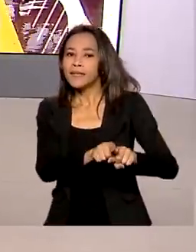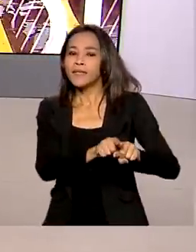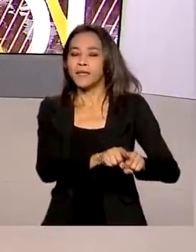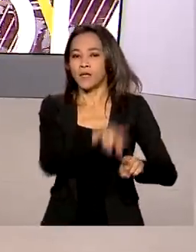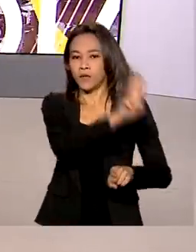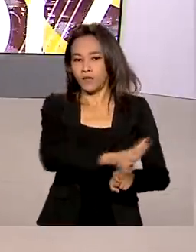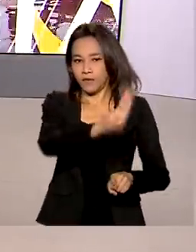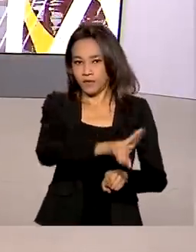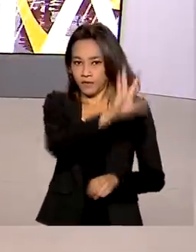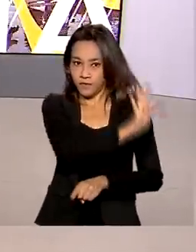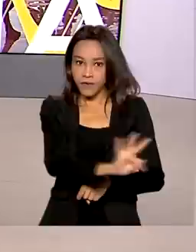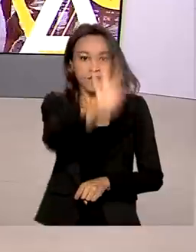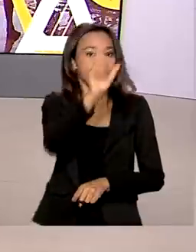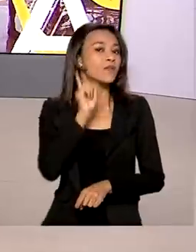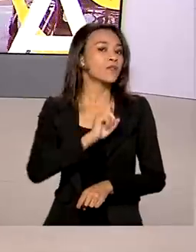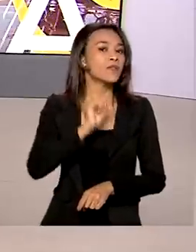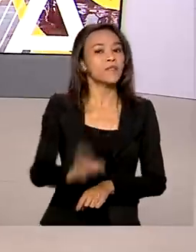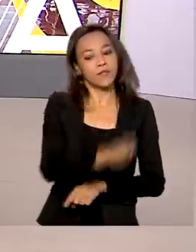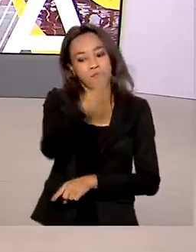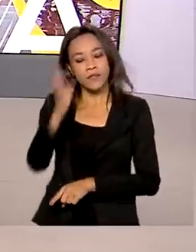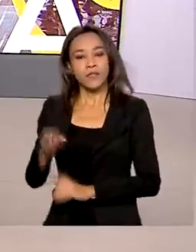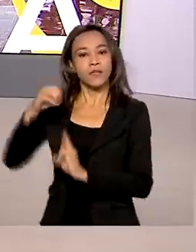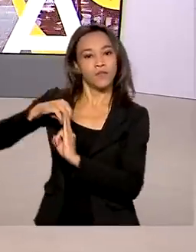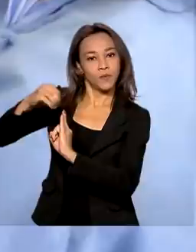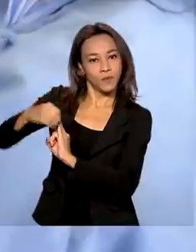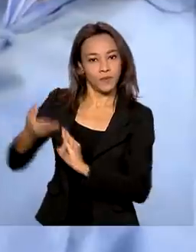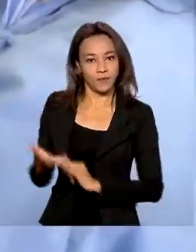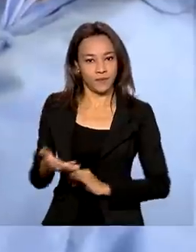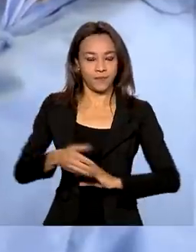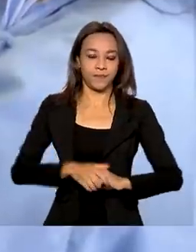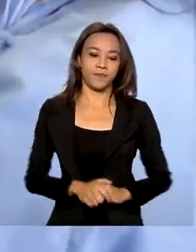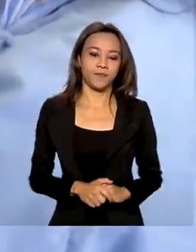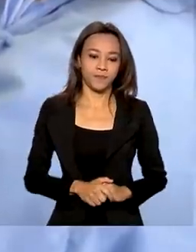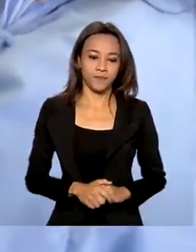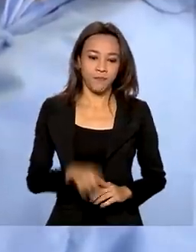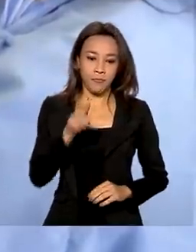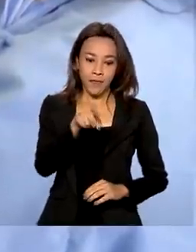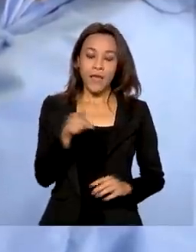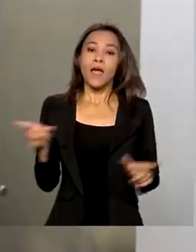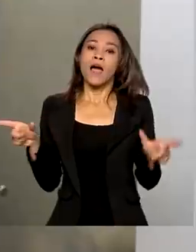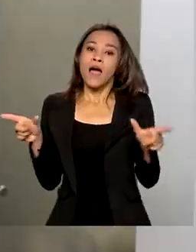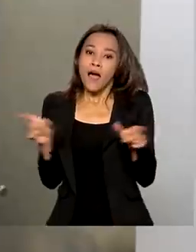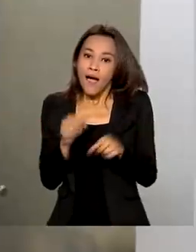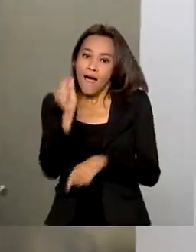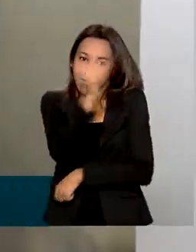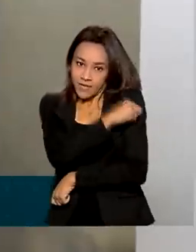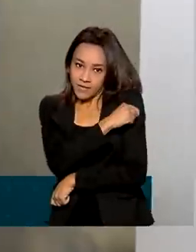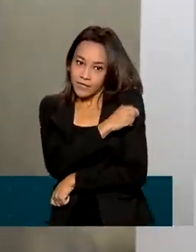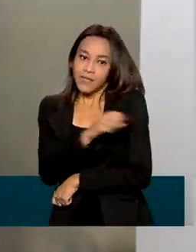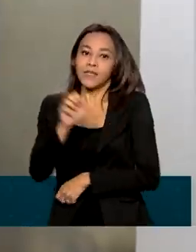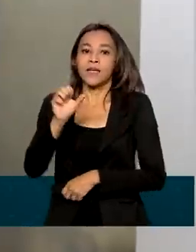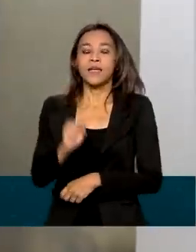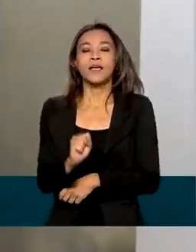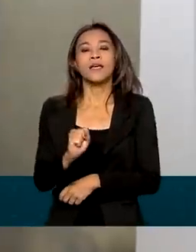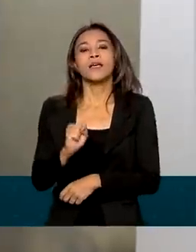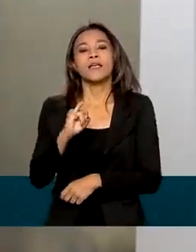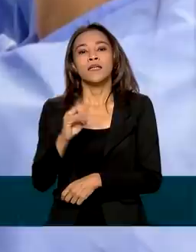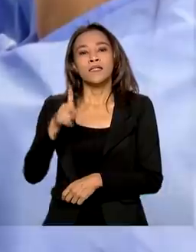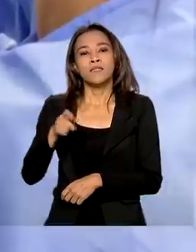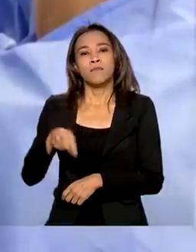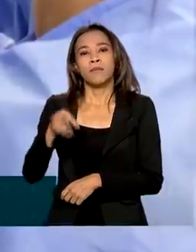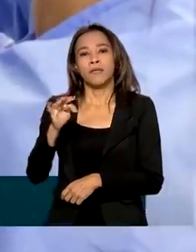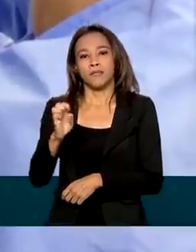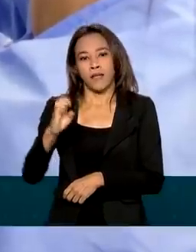Universidade Federal de Minas Gerais e a Fiocruz. A Spintec é uma das 15 estratégias para desenvolver